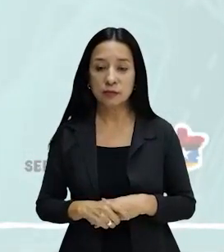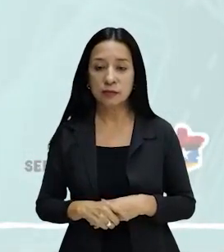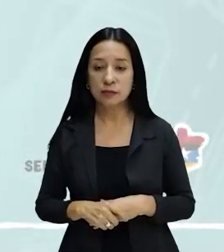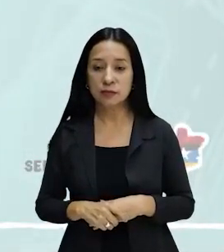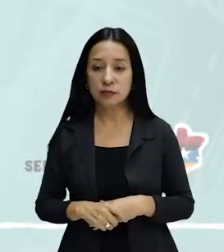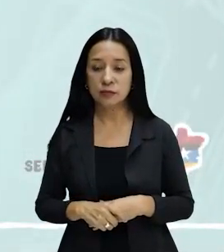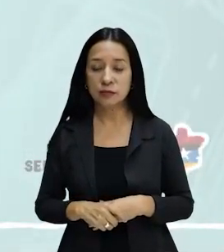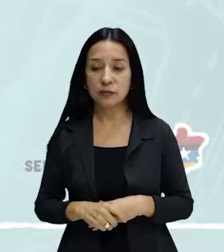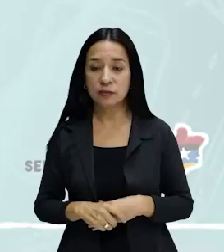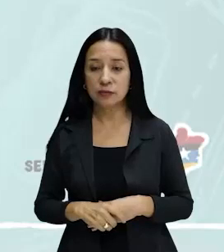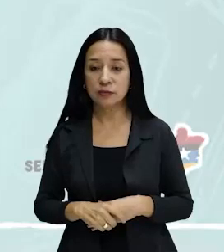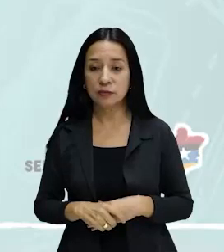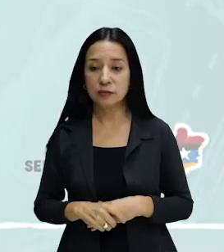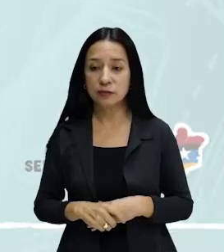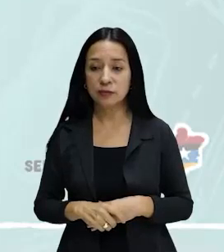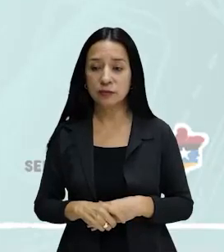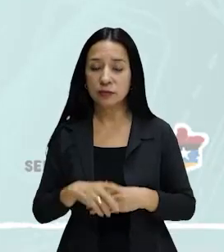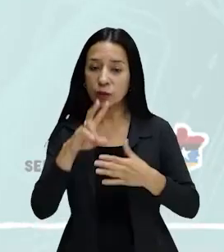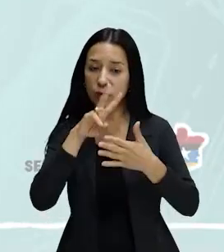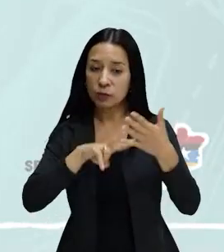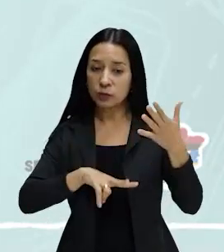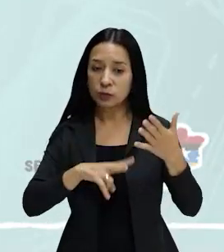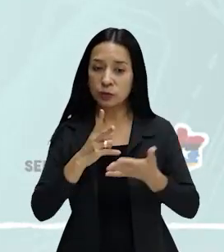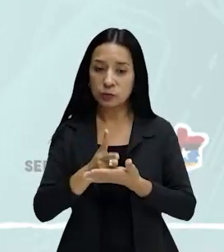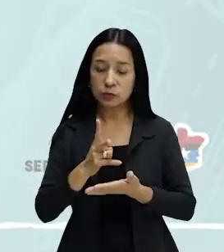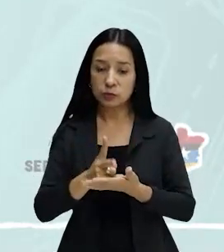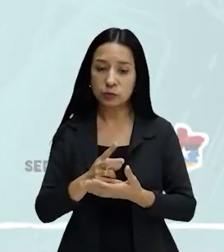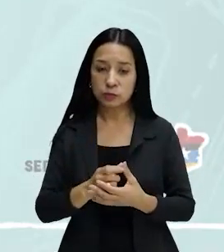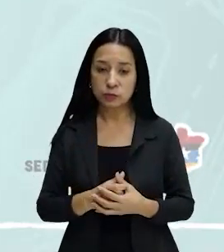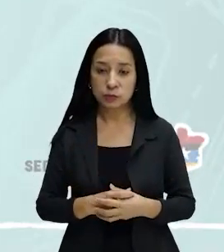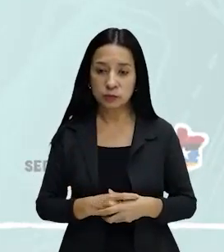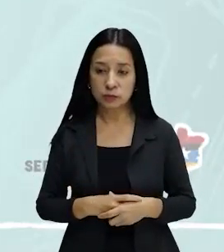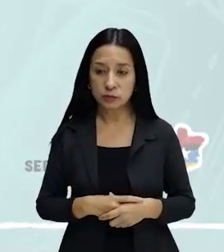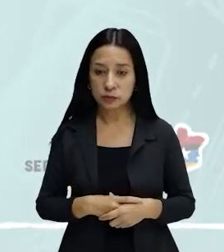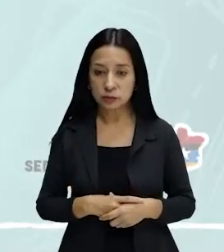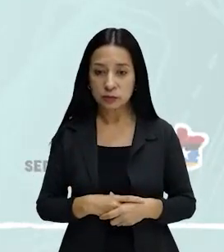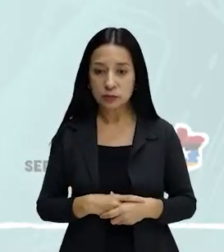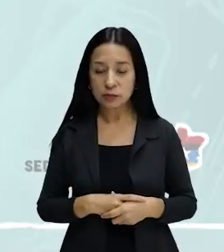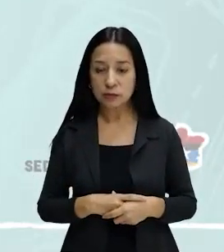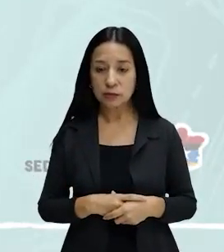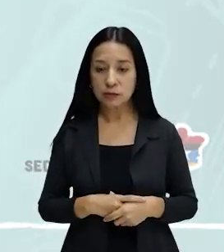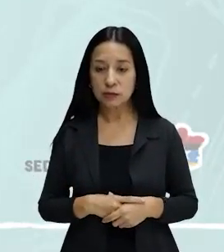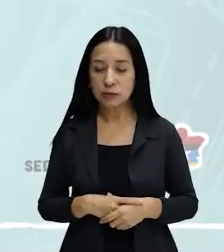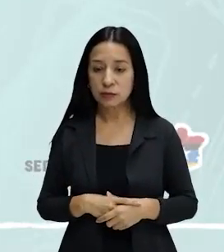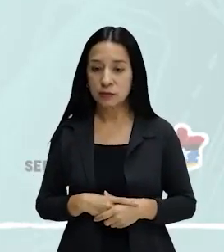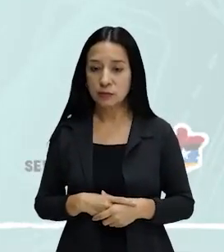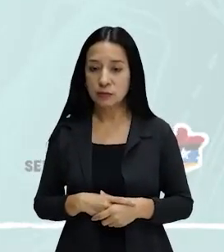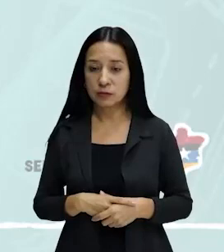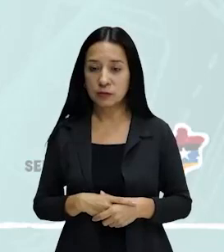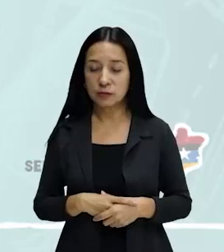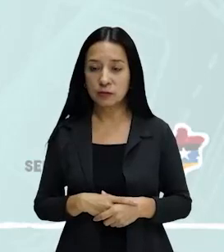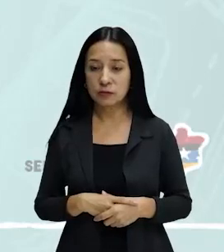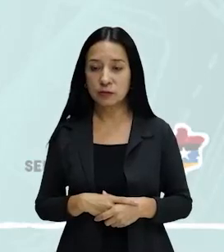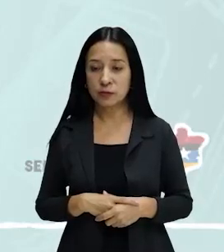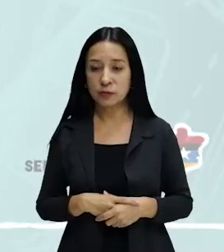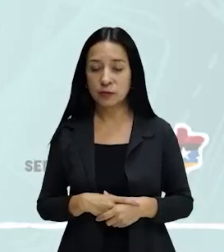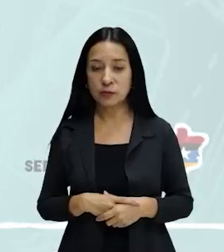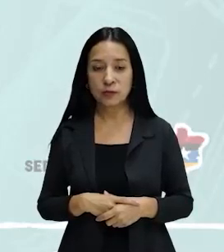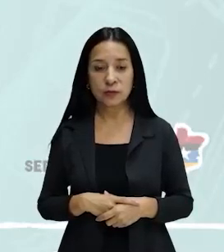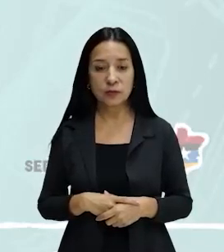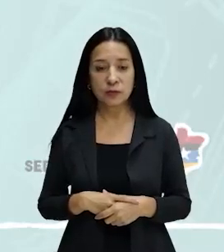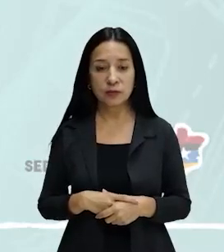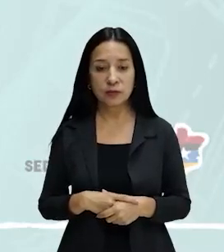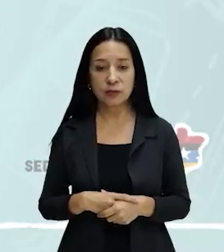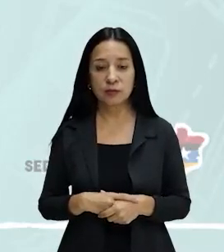dúvida. Que pena o segundo exemplo não ser verdadeiro. O verbo depor, que significa destituir alguém de um